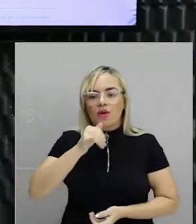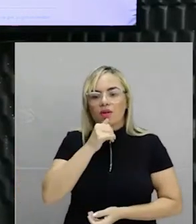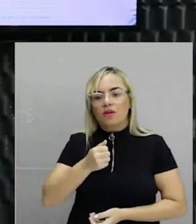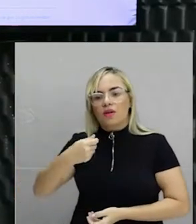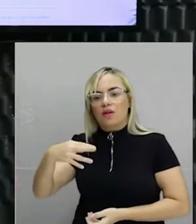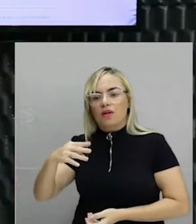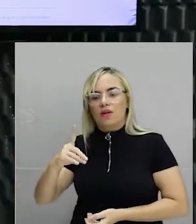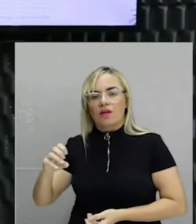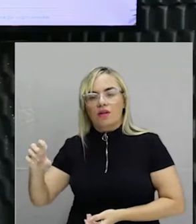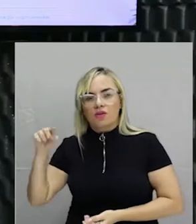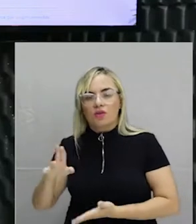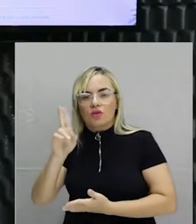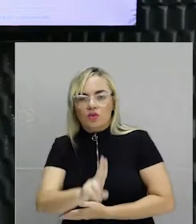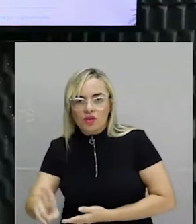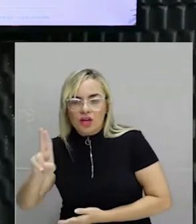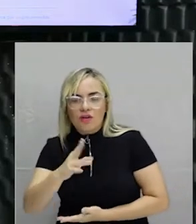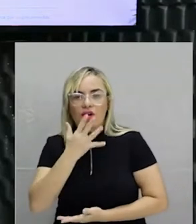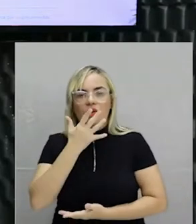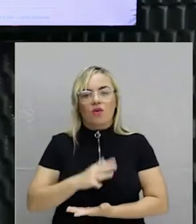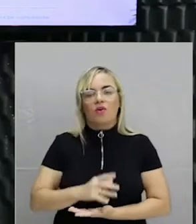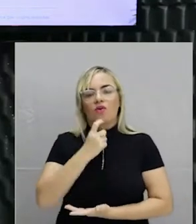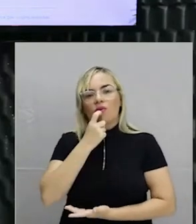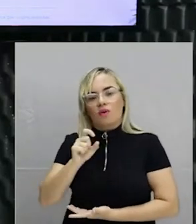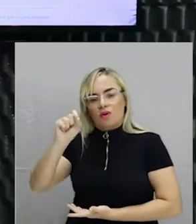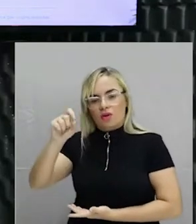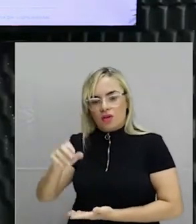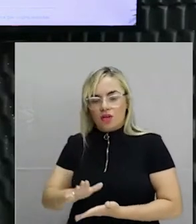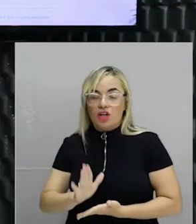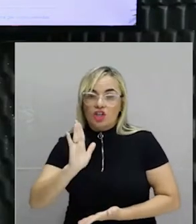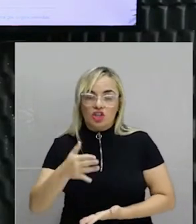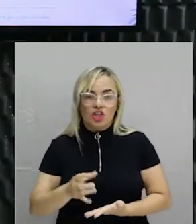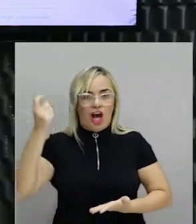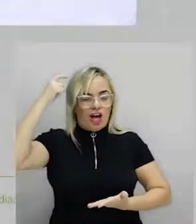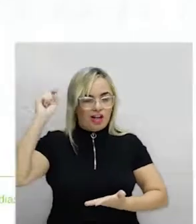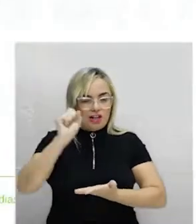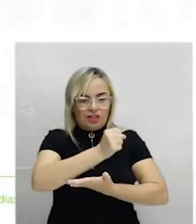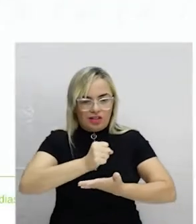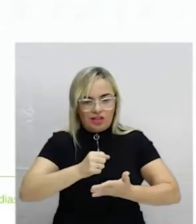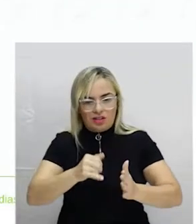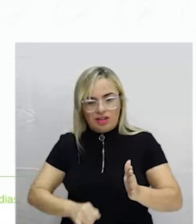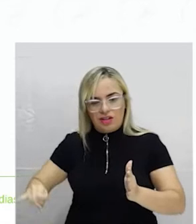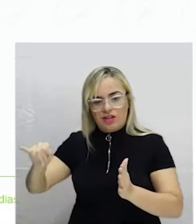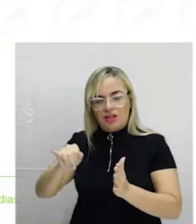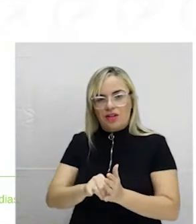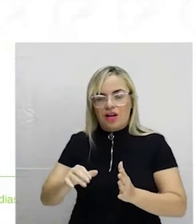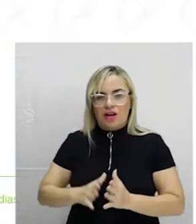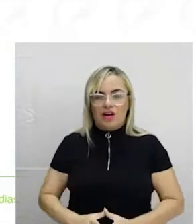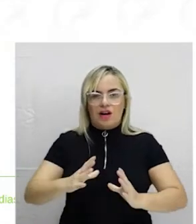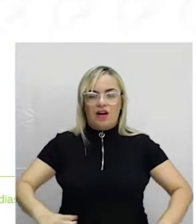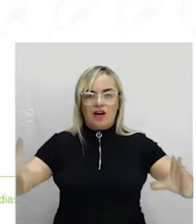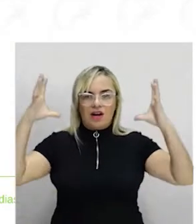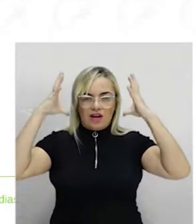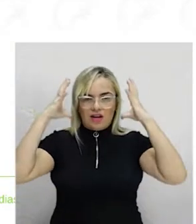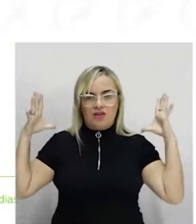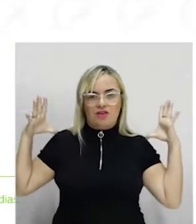sabia que aquela pintura era dele. Já Aleijadinho costumava fazer o seguinte para poder identificar a obra dele. Cabeças de anjinhos feitas em